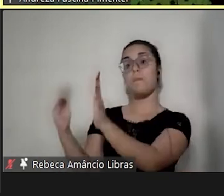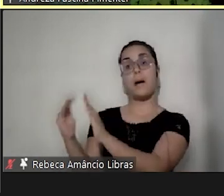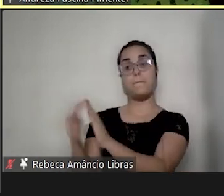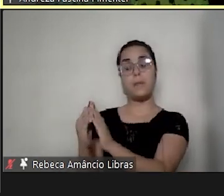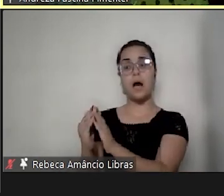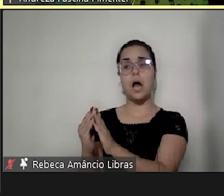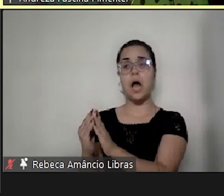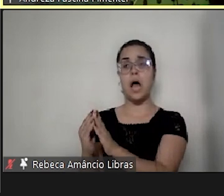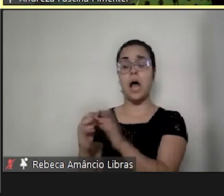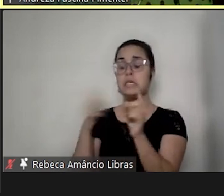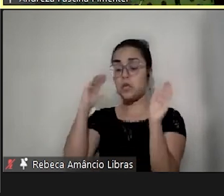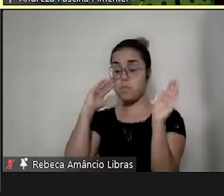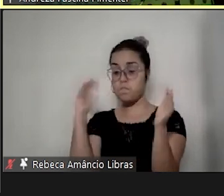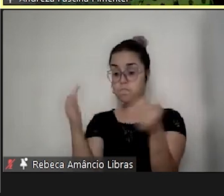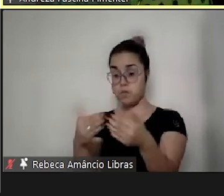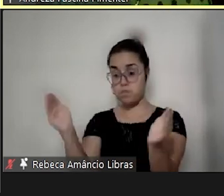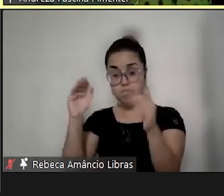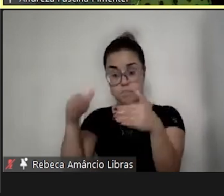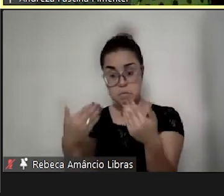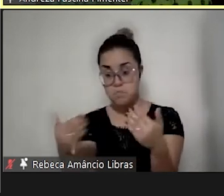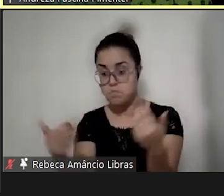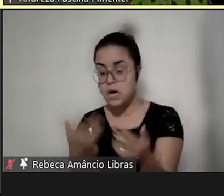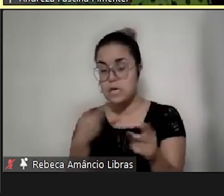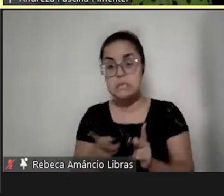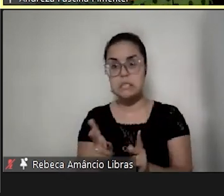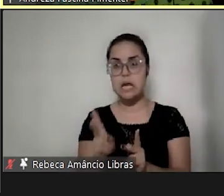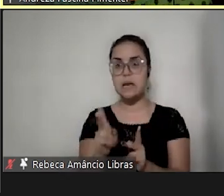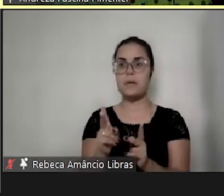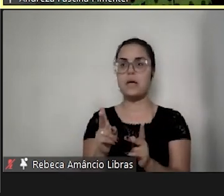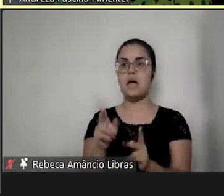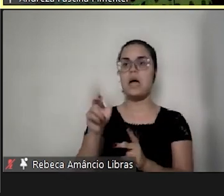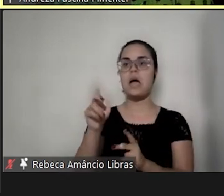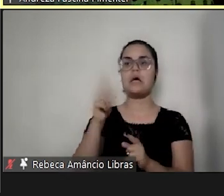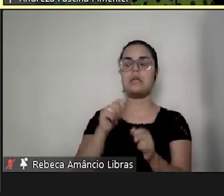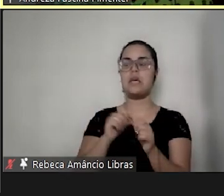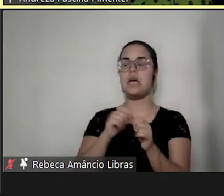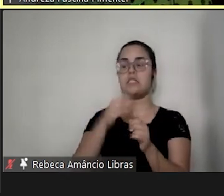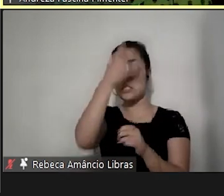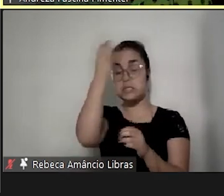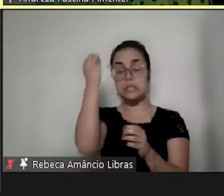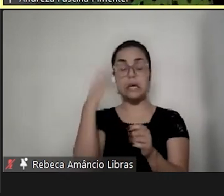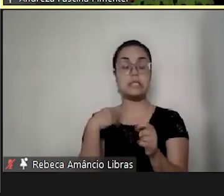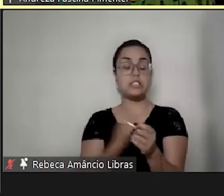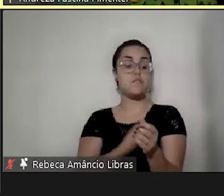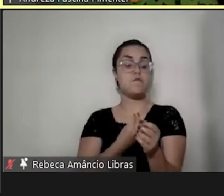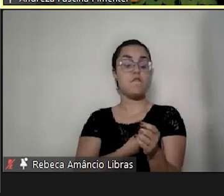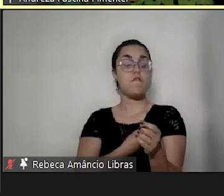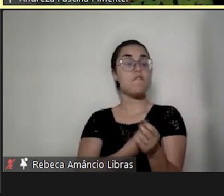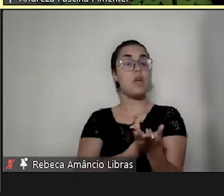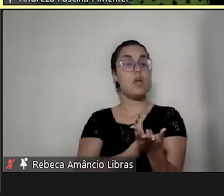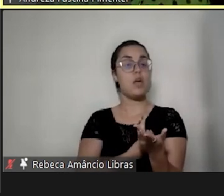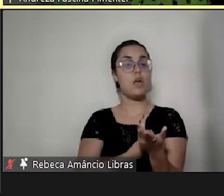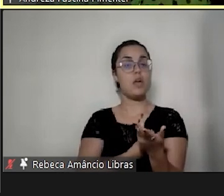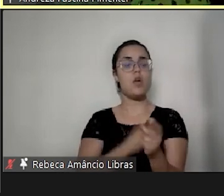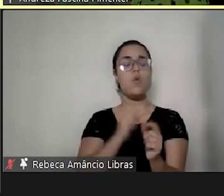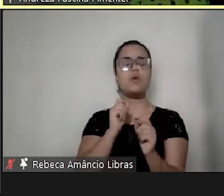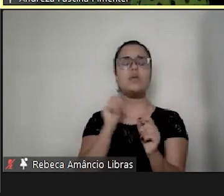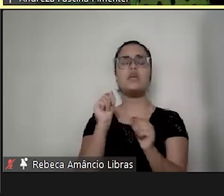tão no automático diante de diagnósticos. Então a gente, o que que eu fazia com o Gabriel?